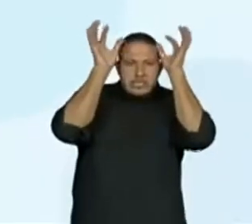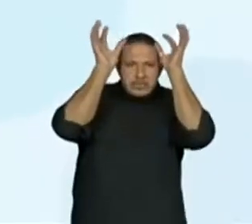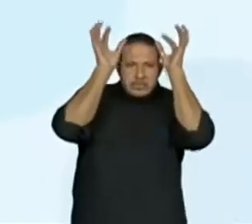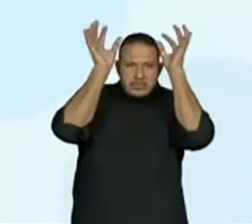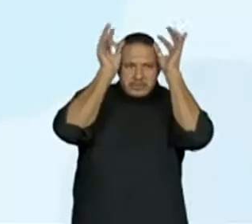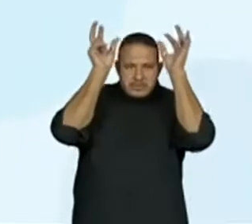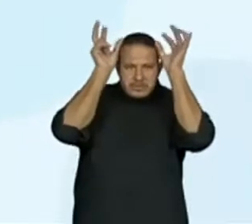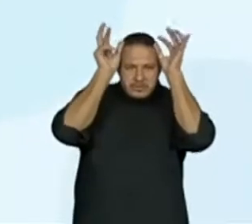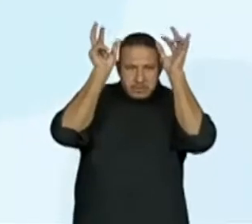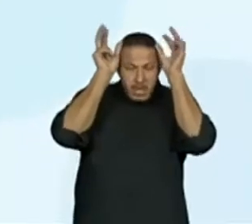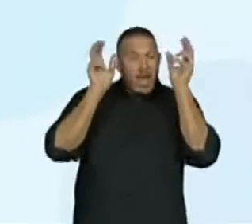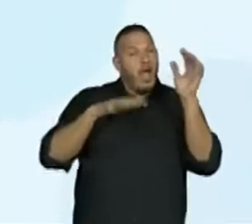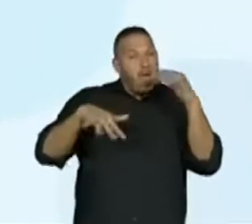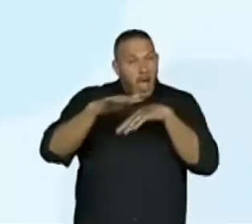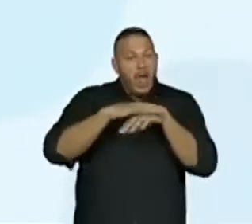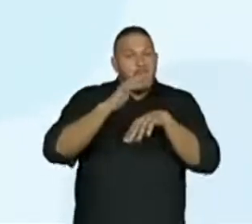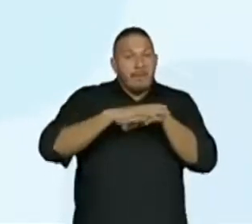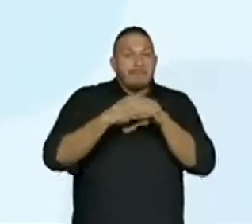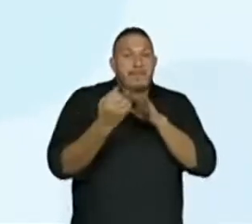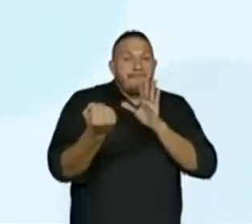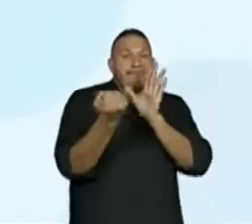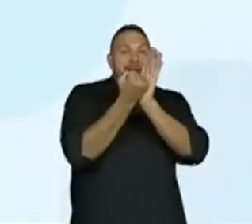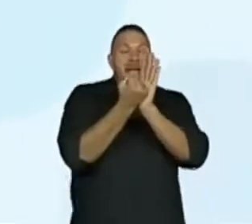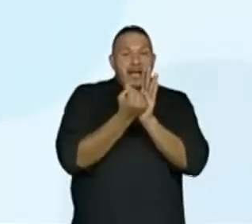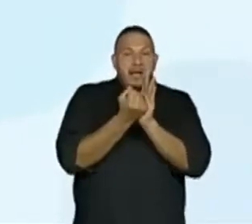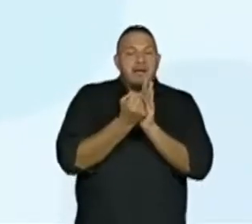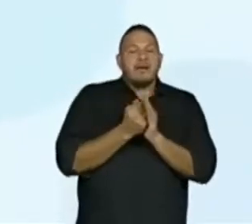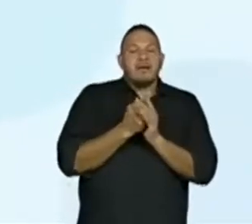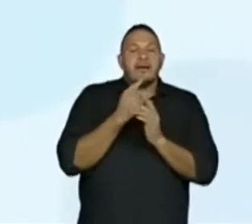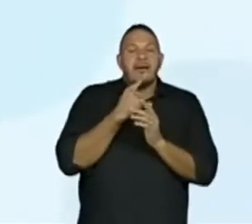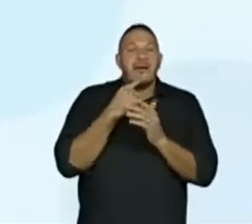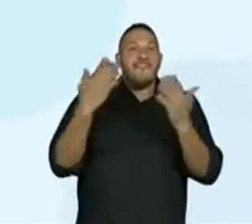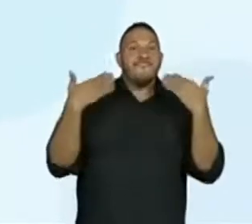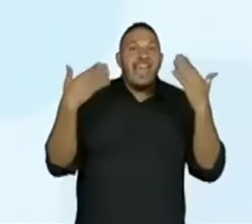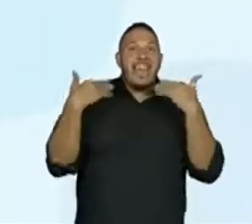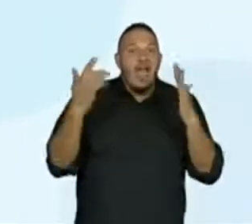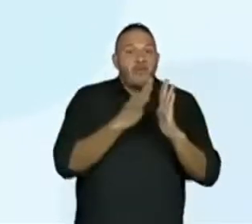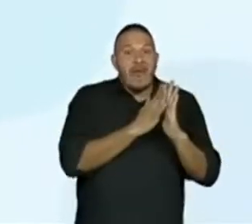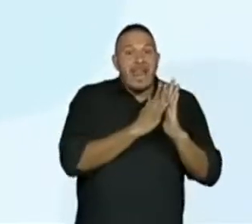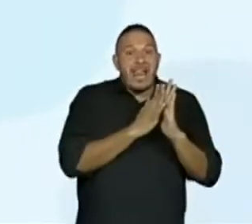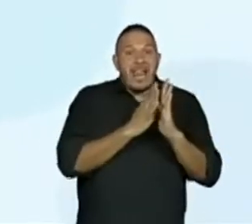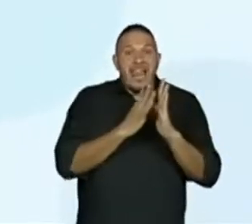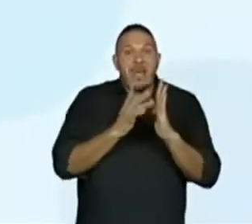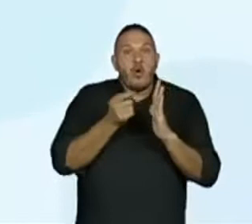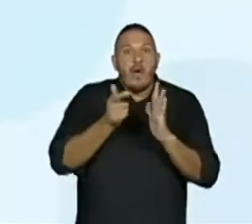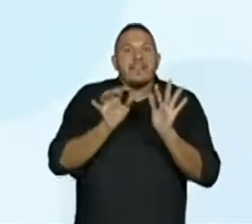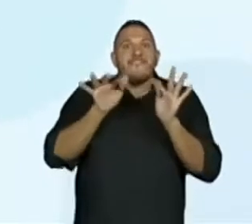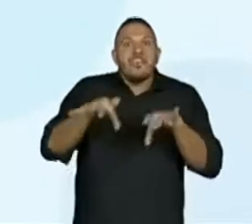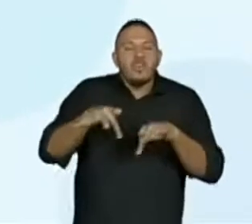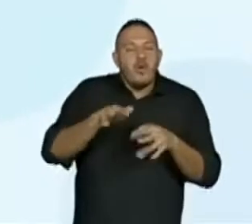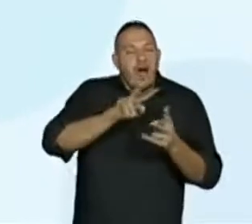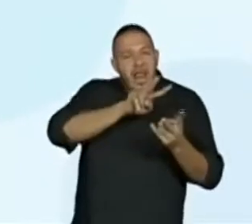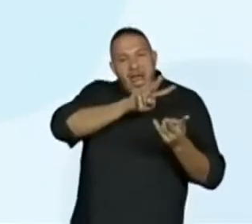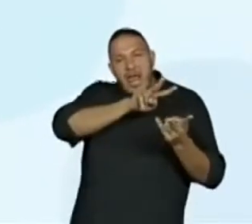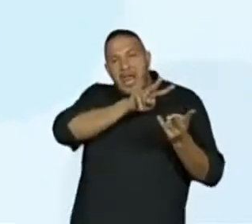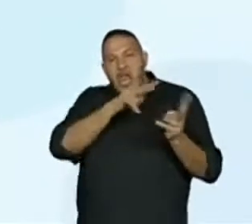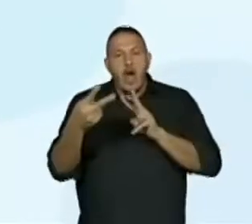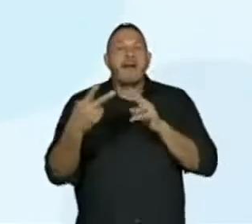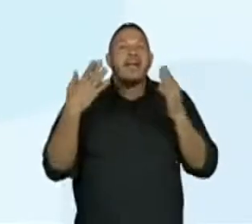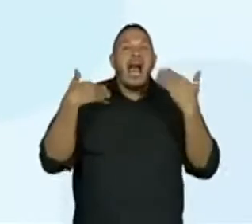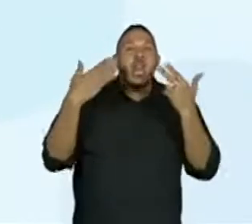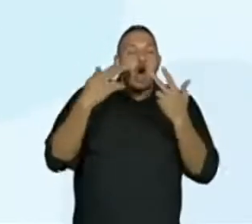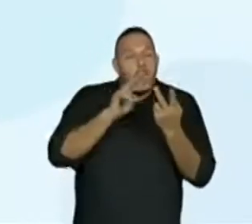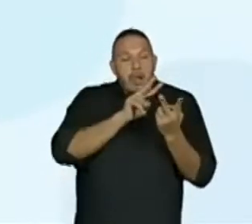ela marca o fim do verão é a transição entre o calor e o frio